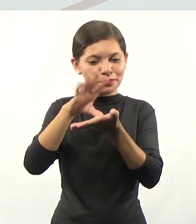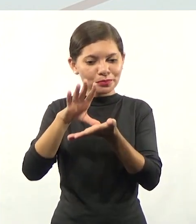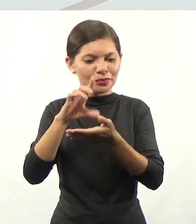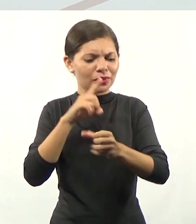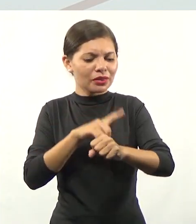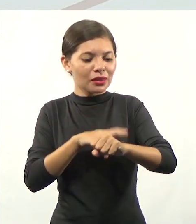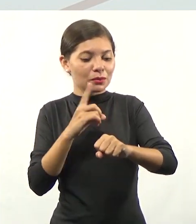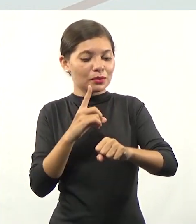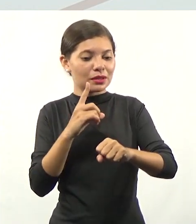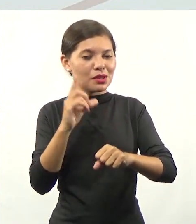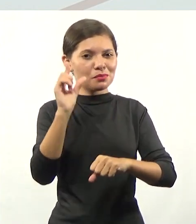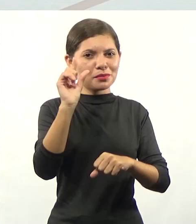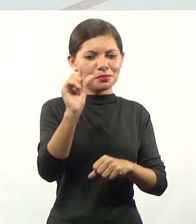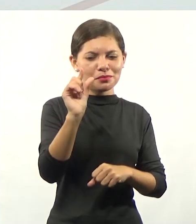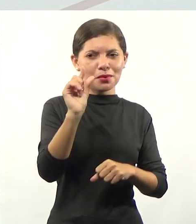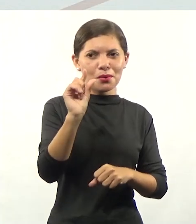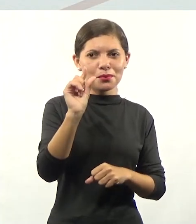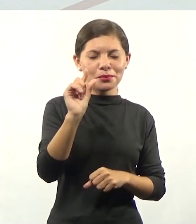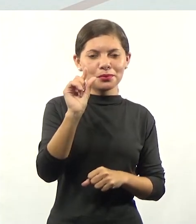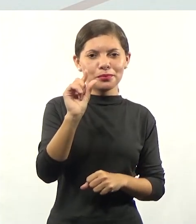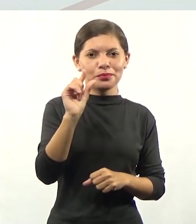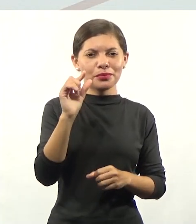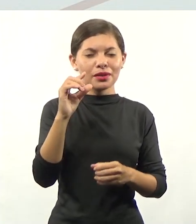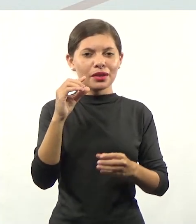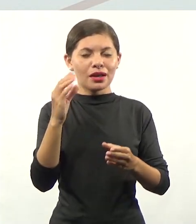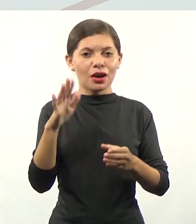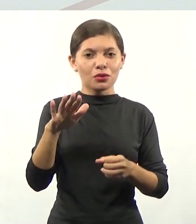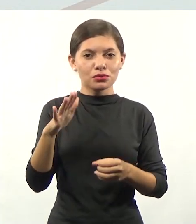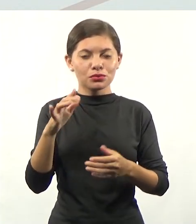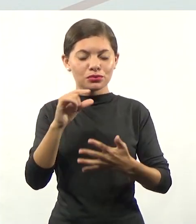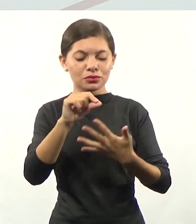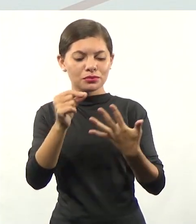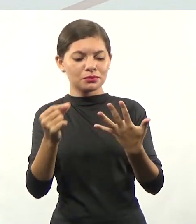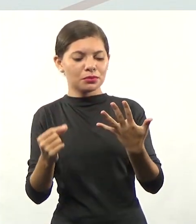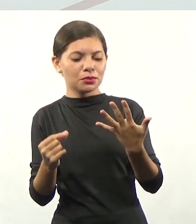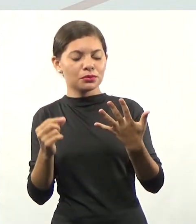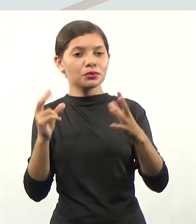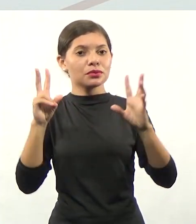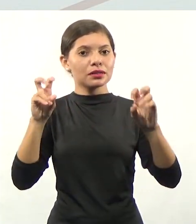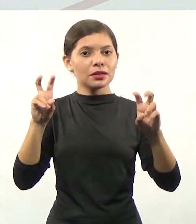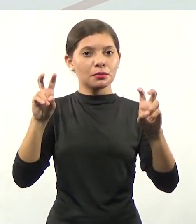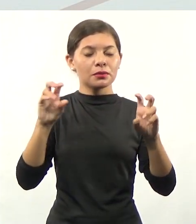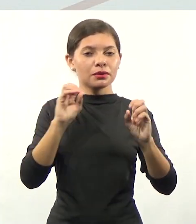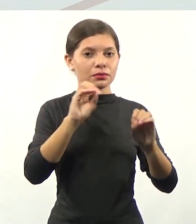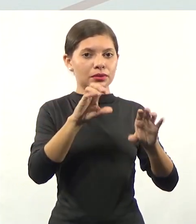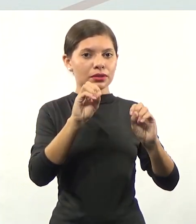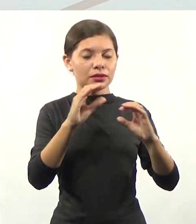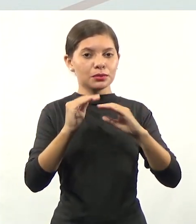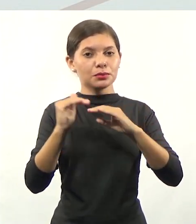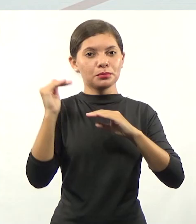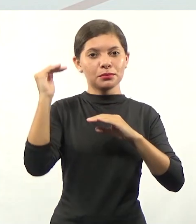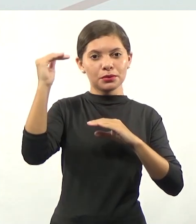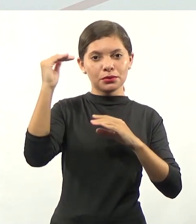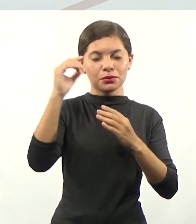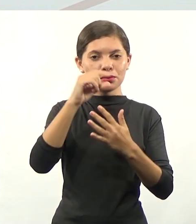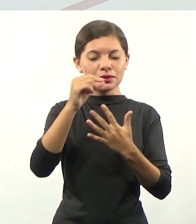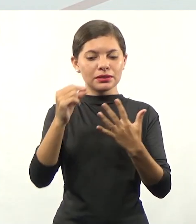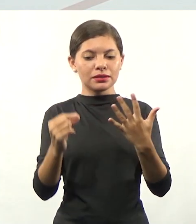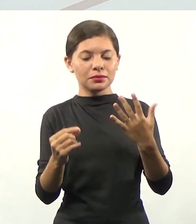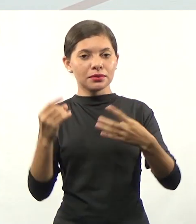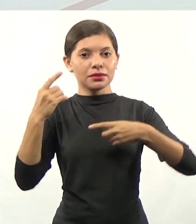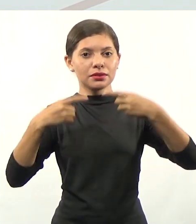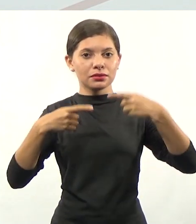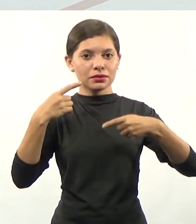que nós temos aqui é só para generalizar, trazer alguns pontos sobre a educação superior e sobre os outros elementos que a gente vem